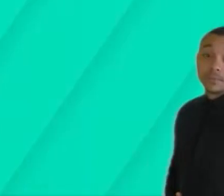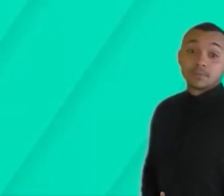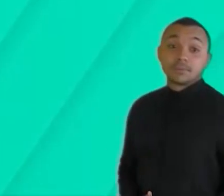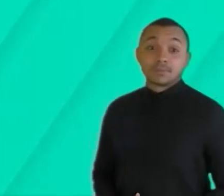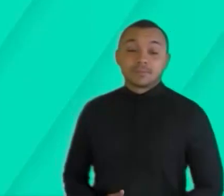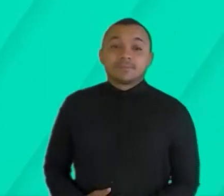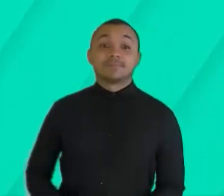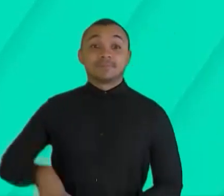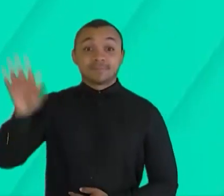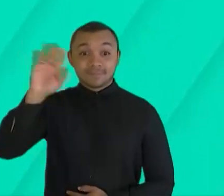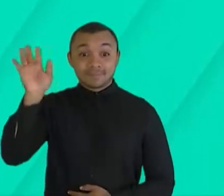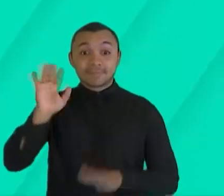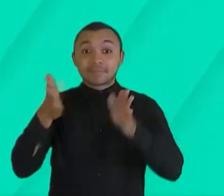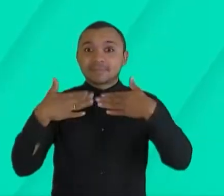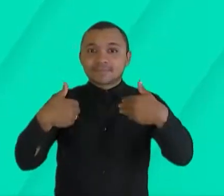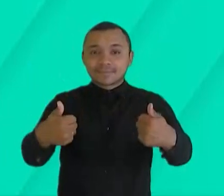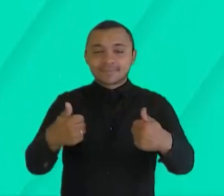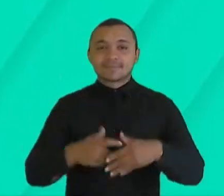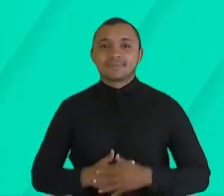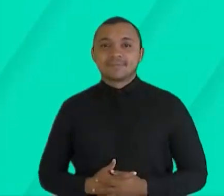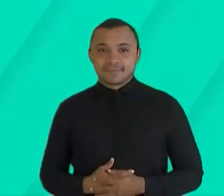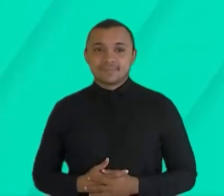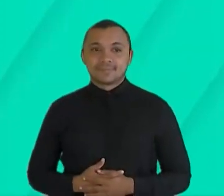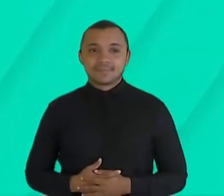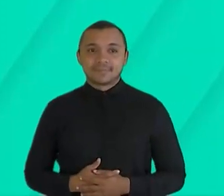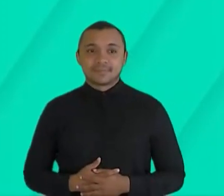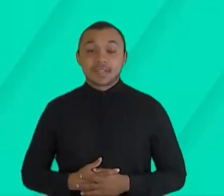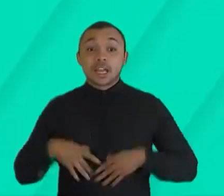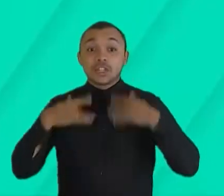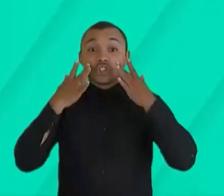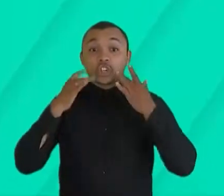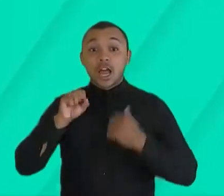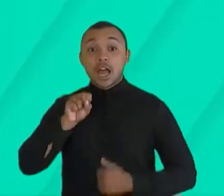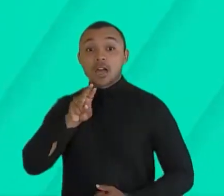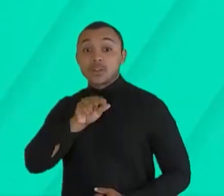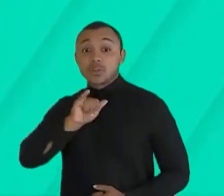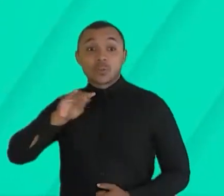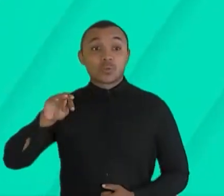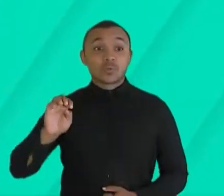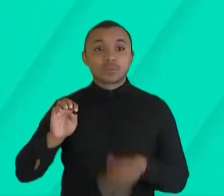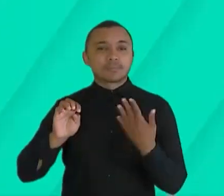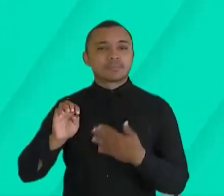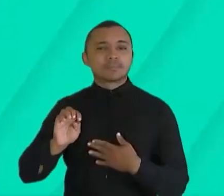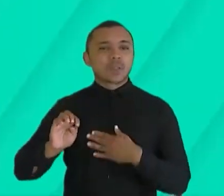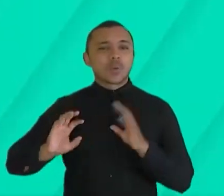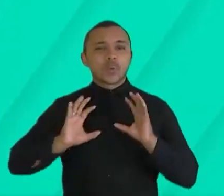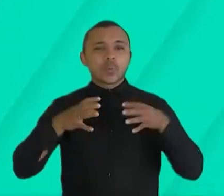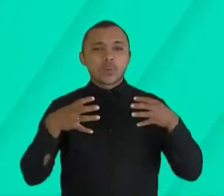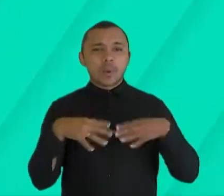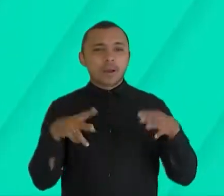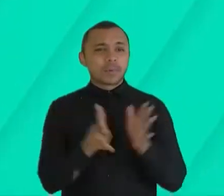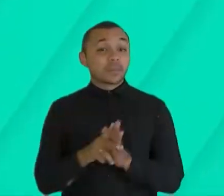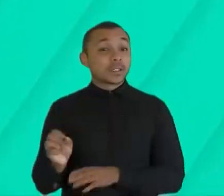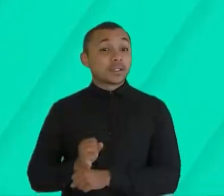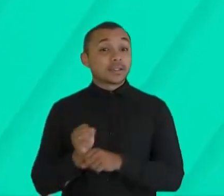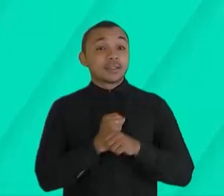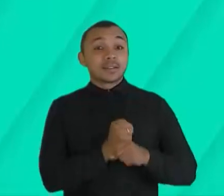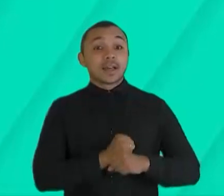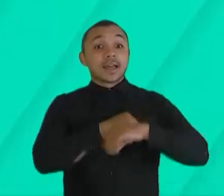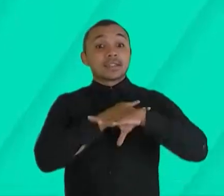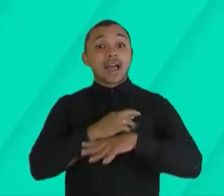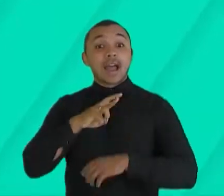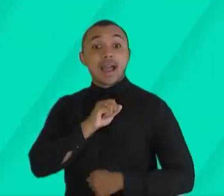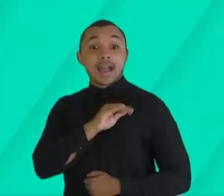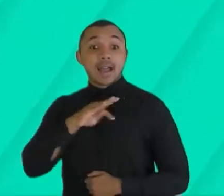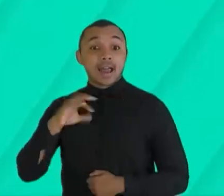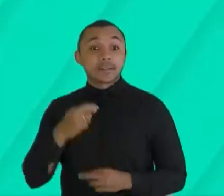E aí, gente, tudo bem? O Caldeirão da Santa Cruz do Deserto, aquela comunidade histórica do Crato liderada pelo Beato José